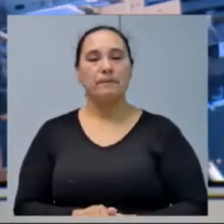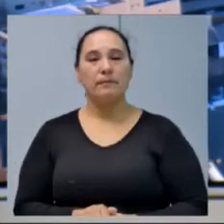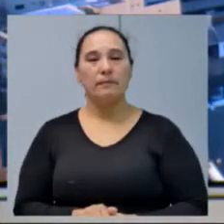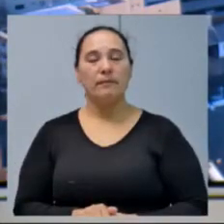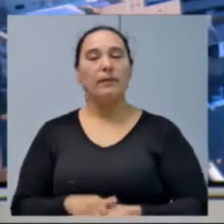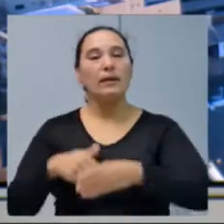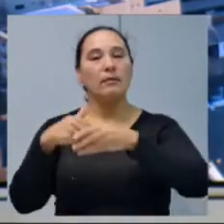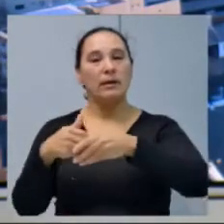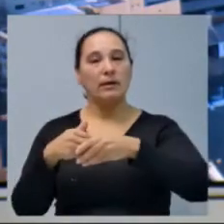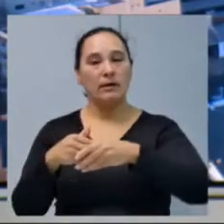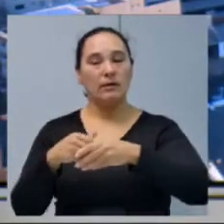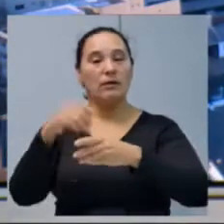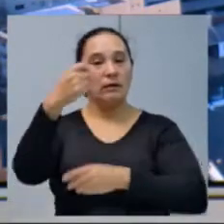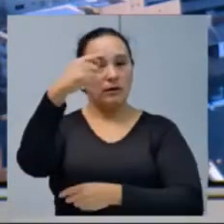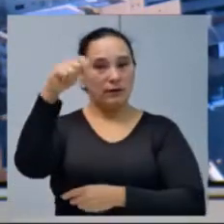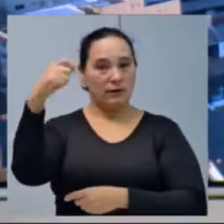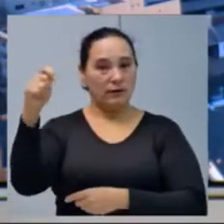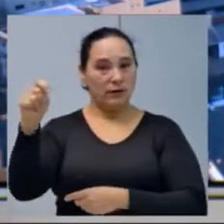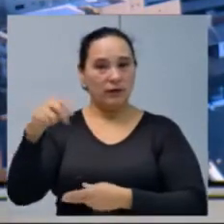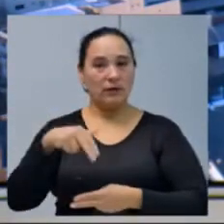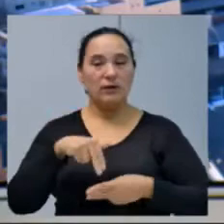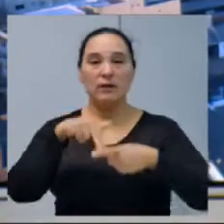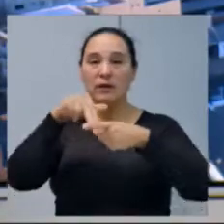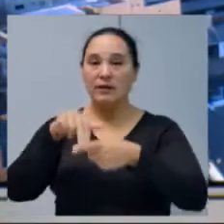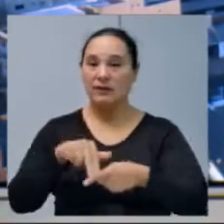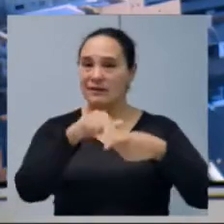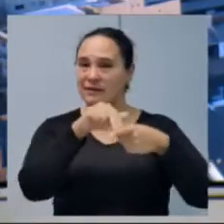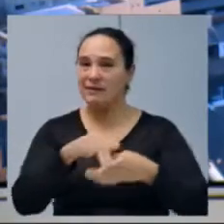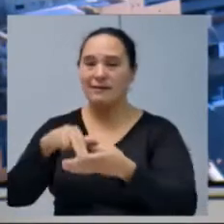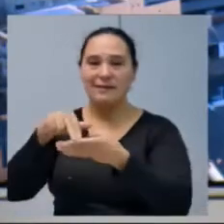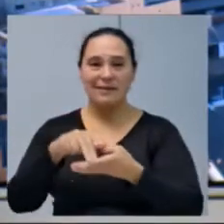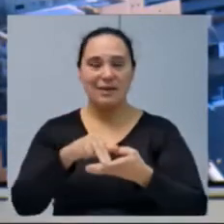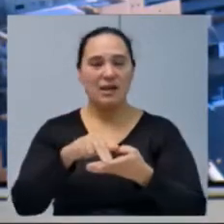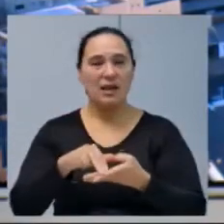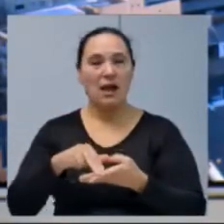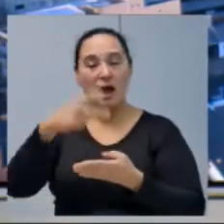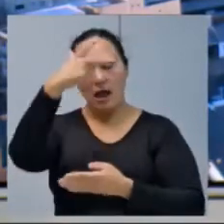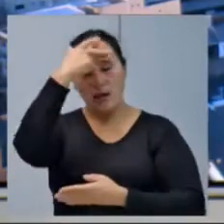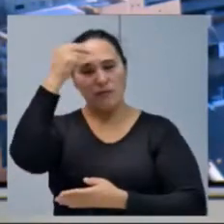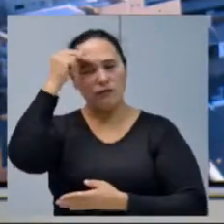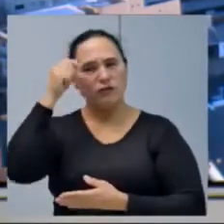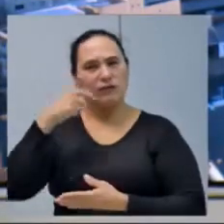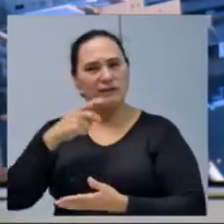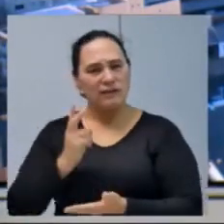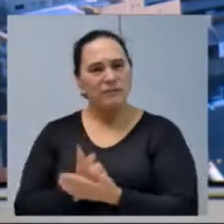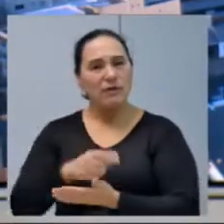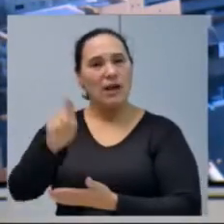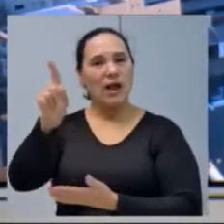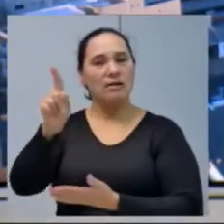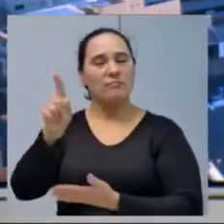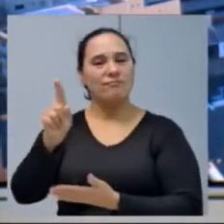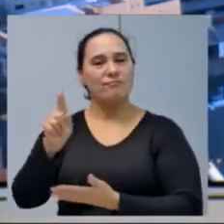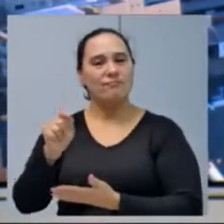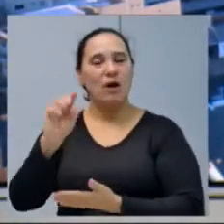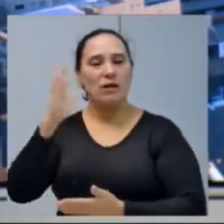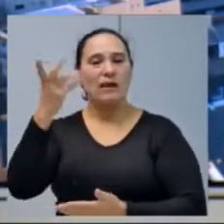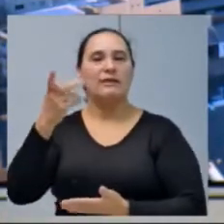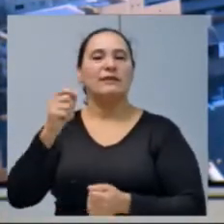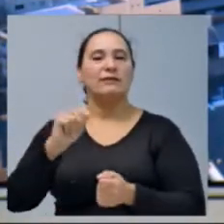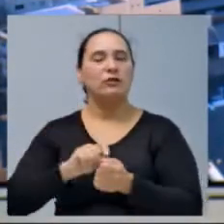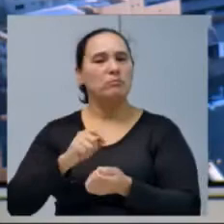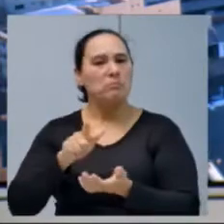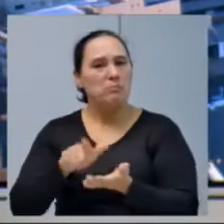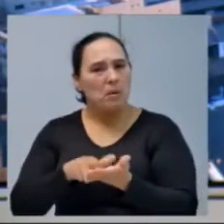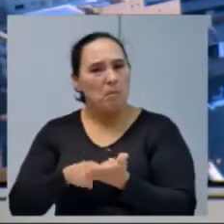Parabenizar também a Associação de Skate, que incessantemente foi a prefeitura para fazer com que esse projeto efetivamente saísse do